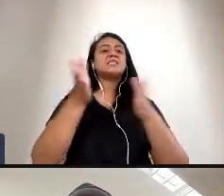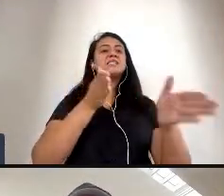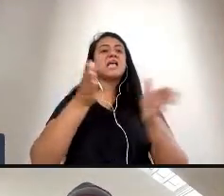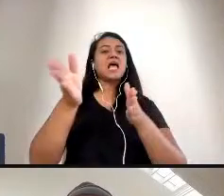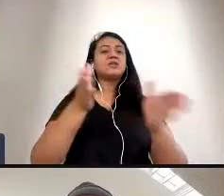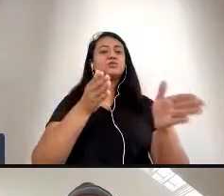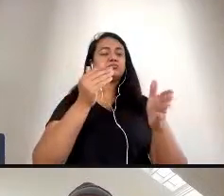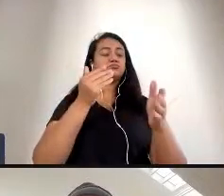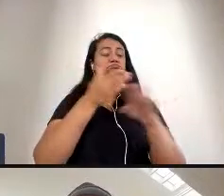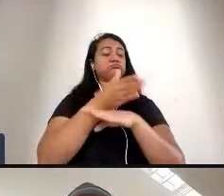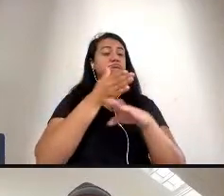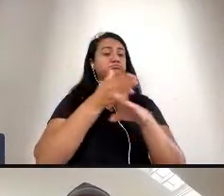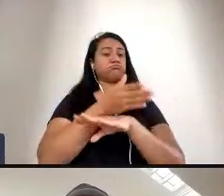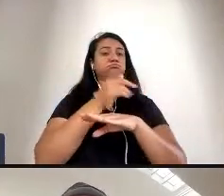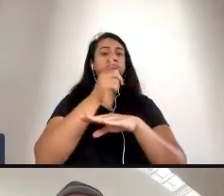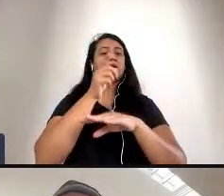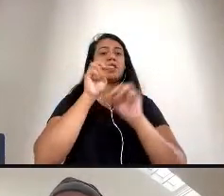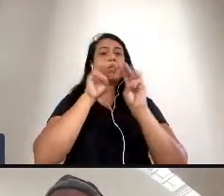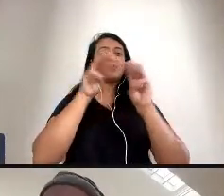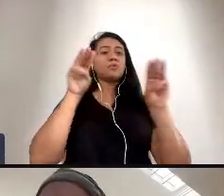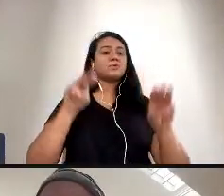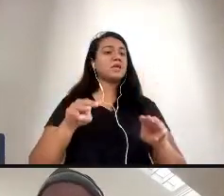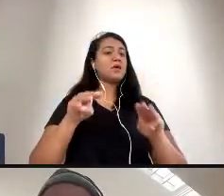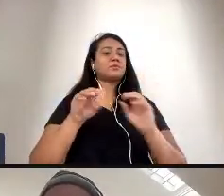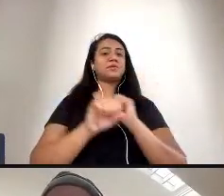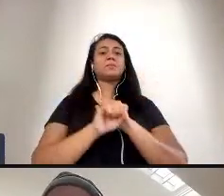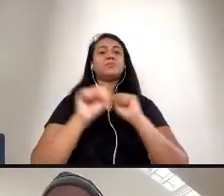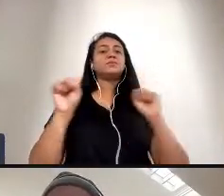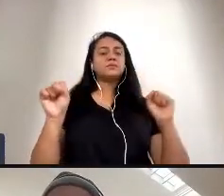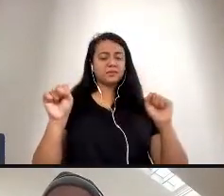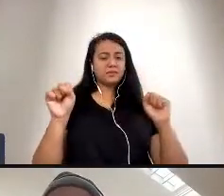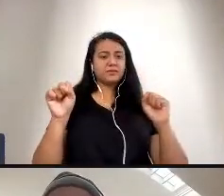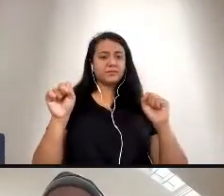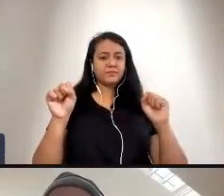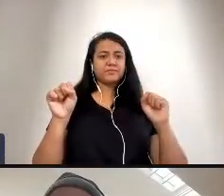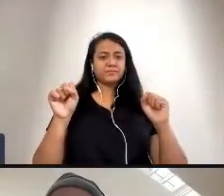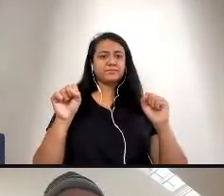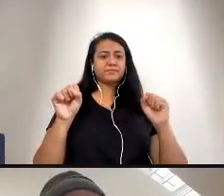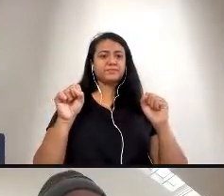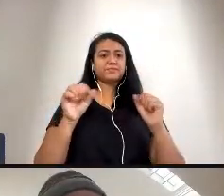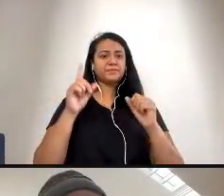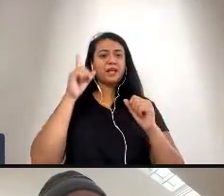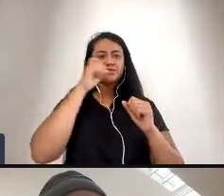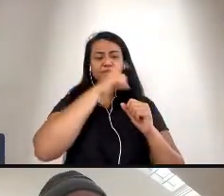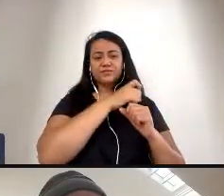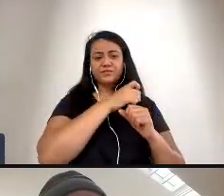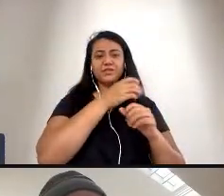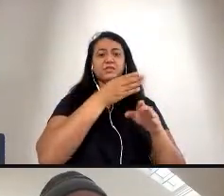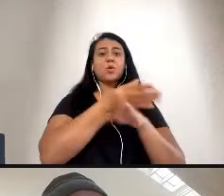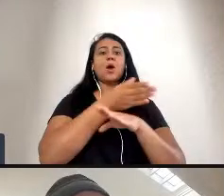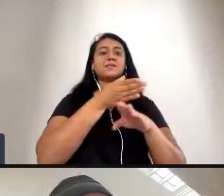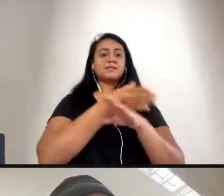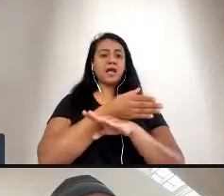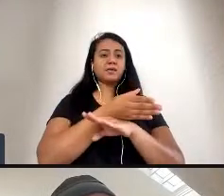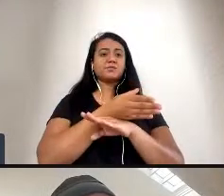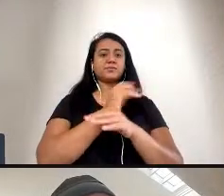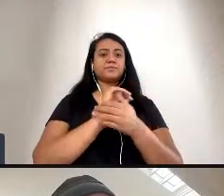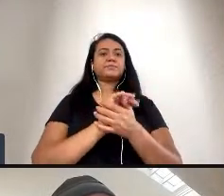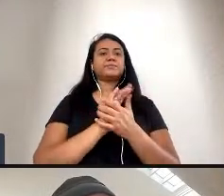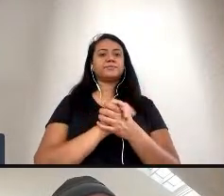a história fala muito bem disso acho que o conhece bem essa essa essa